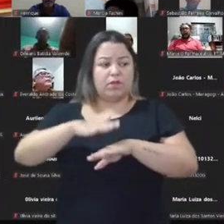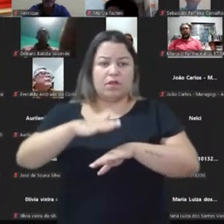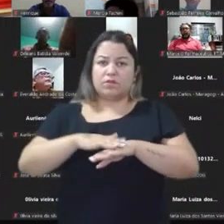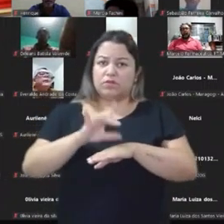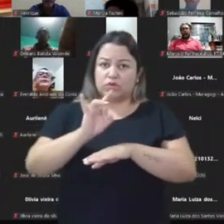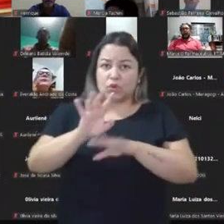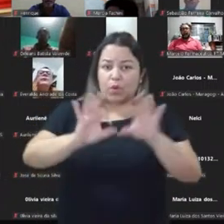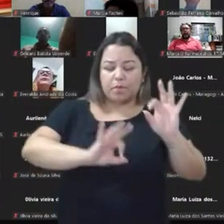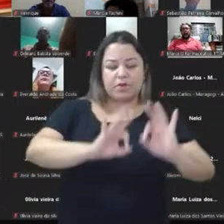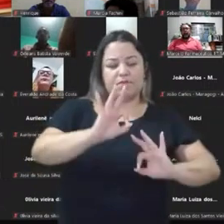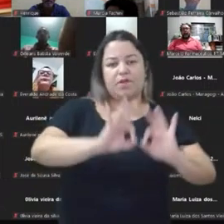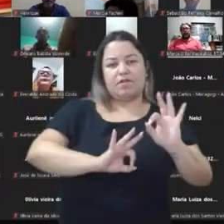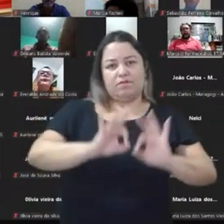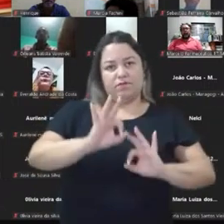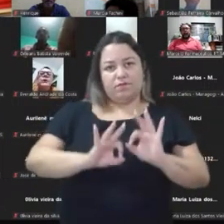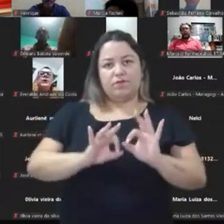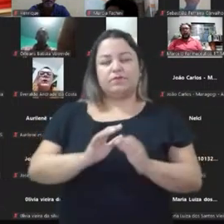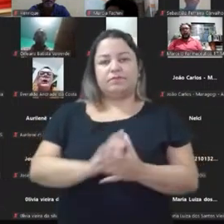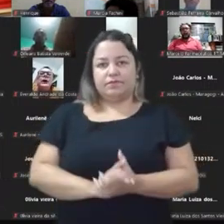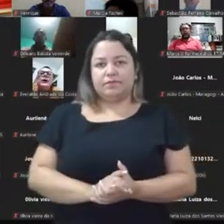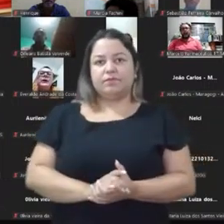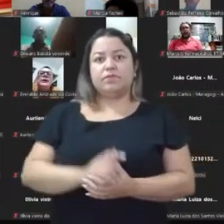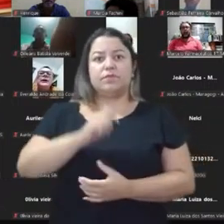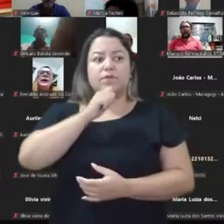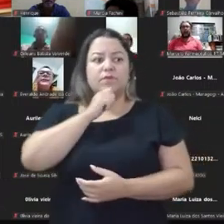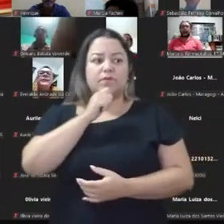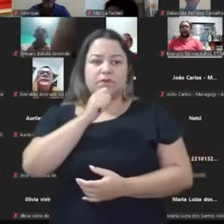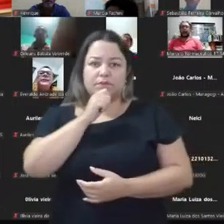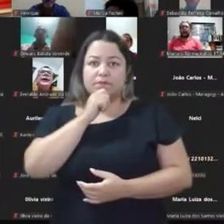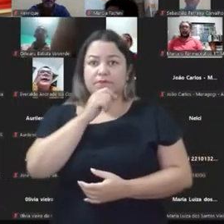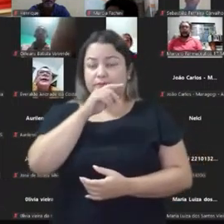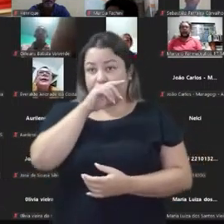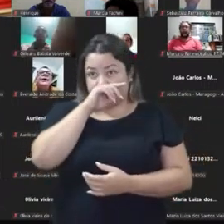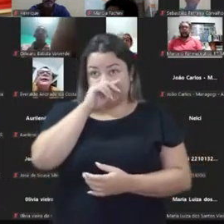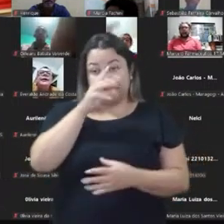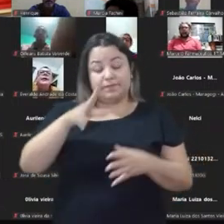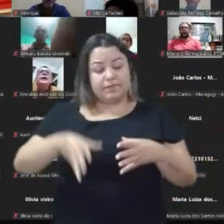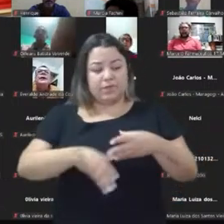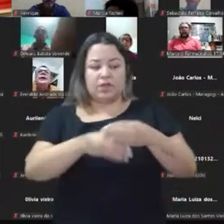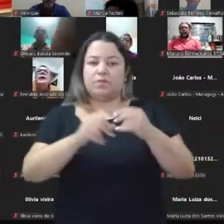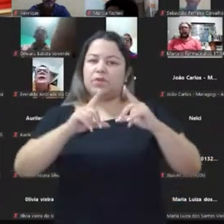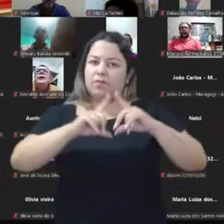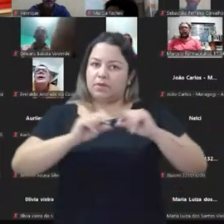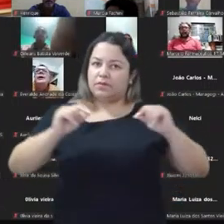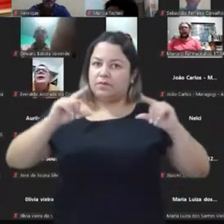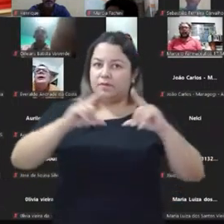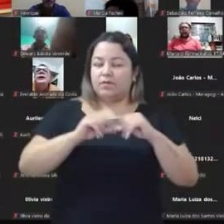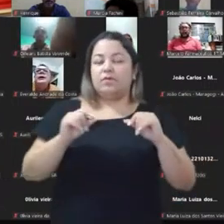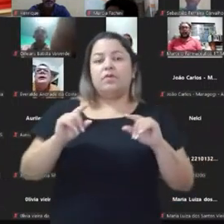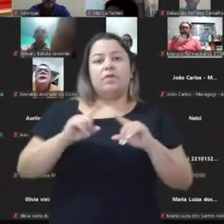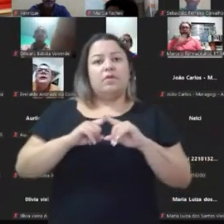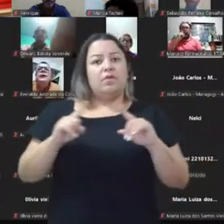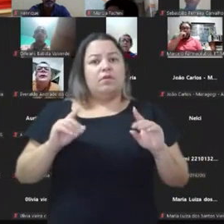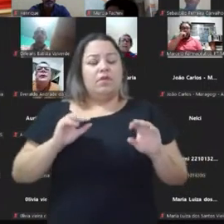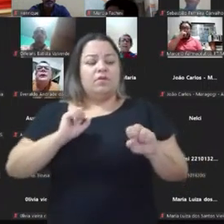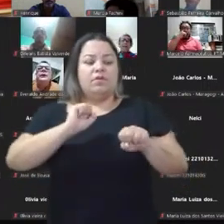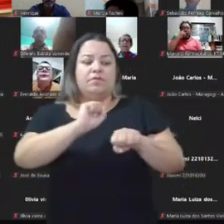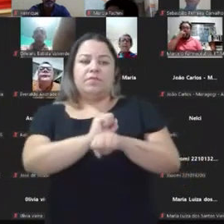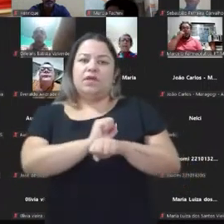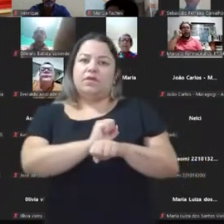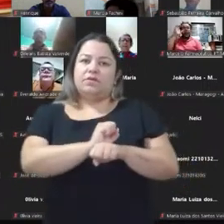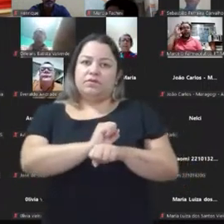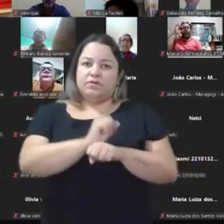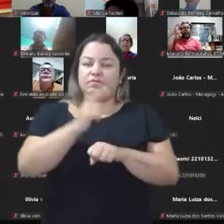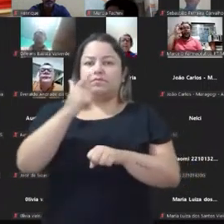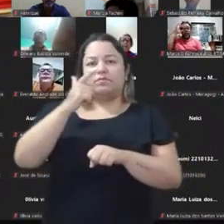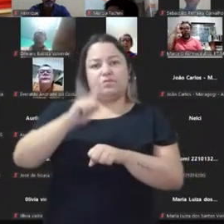preparatória. Nós vamos ainda pegar muitas ideias aqui e levar para Brasília para continuar aprofundando. mas nada impede, Ferreira, que vocês façam lá em